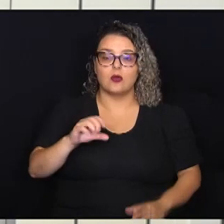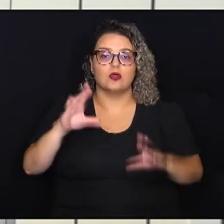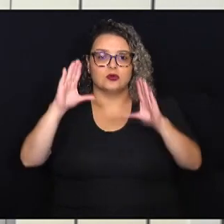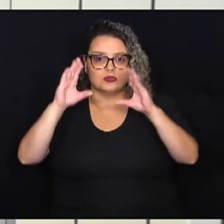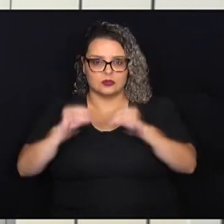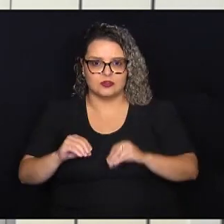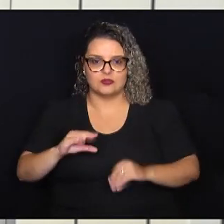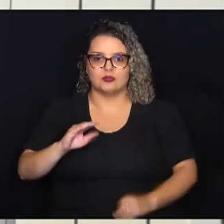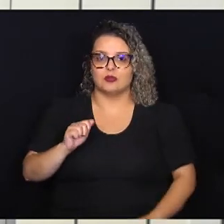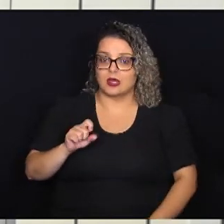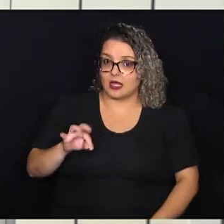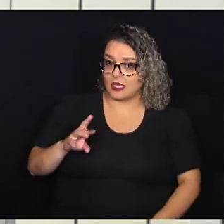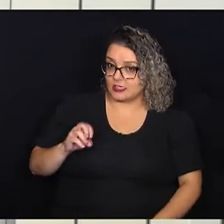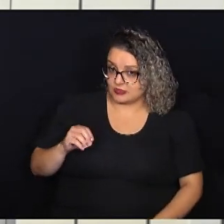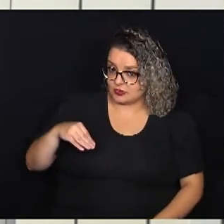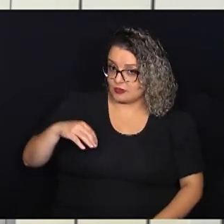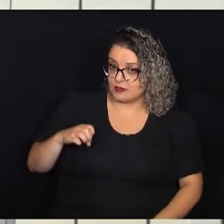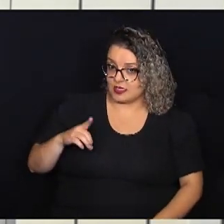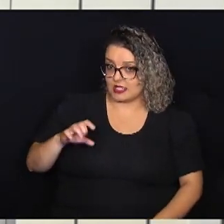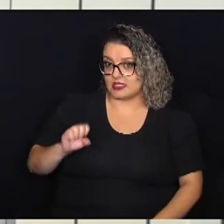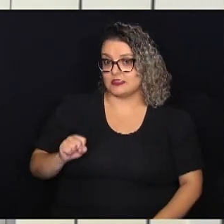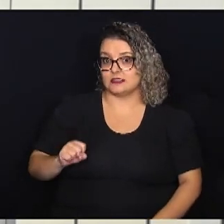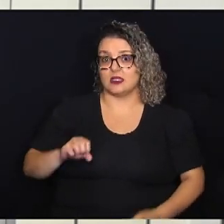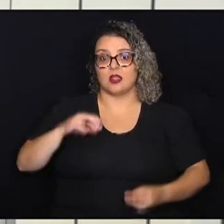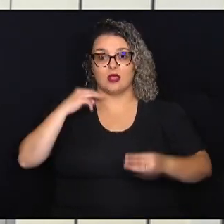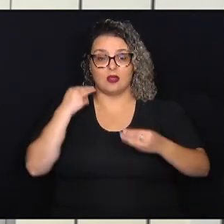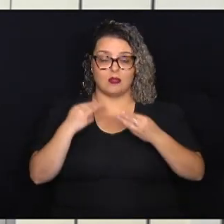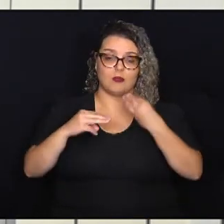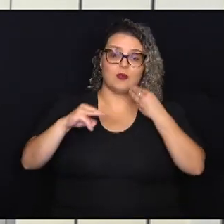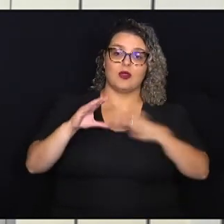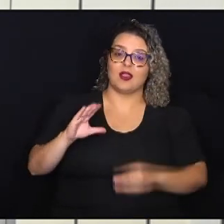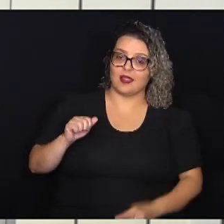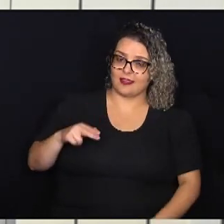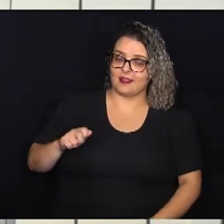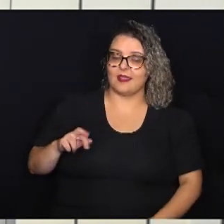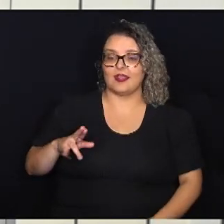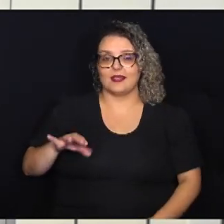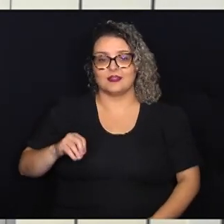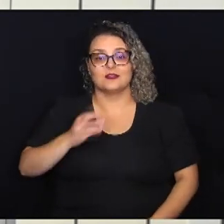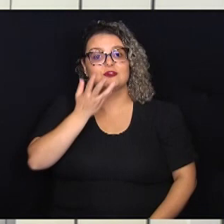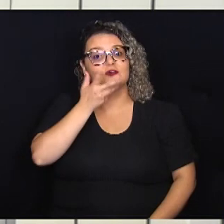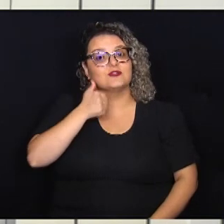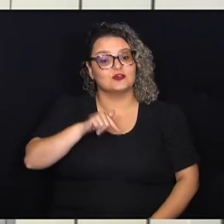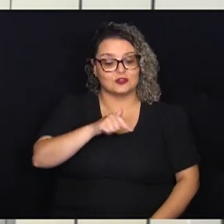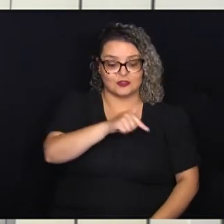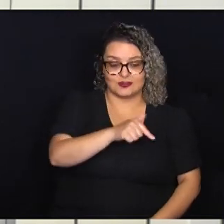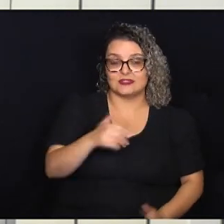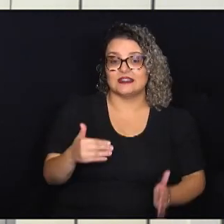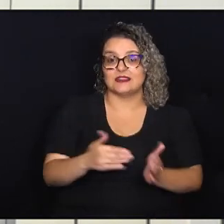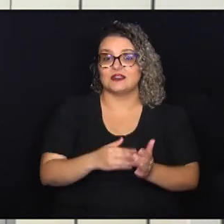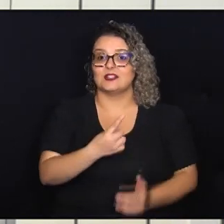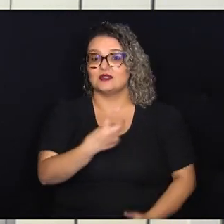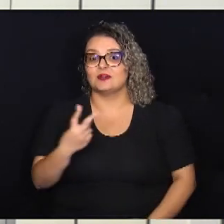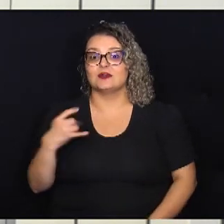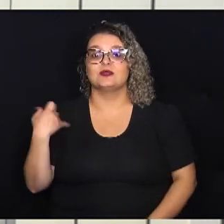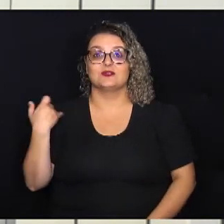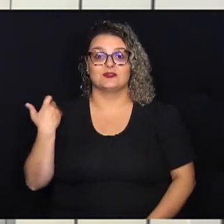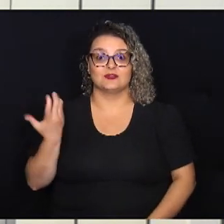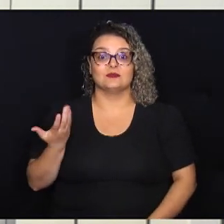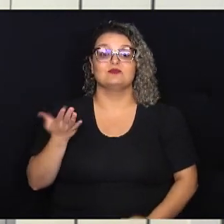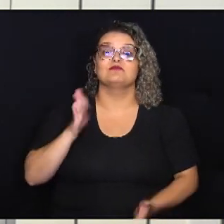Castro Mendes, chamado Musicais Canarinhos. Crianças de 7 e 12 anos irão